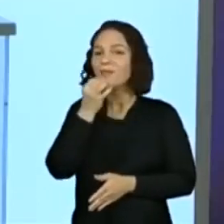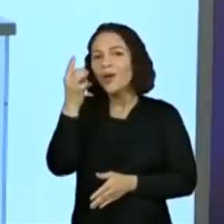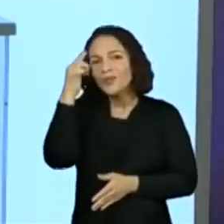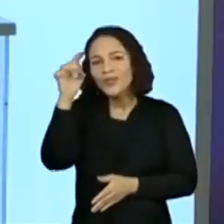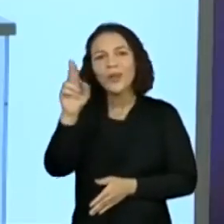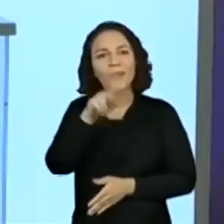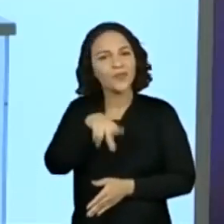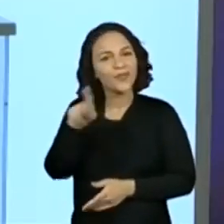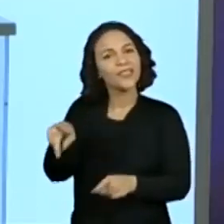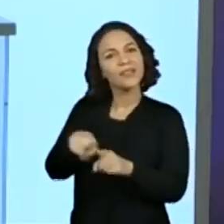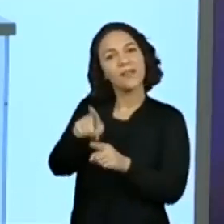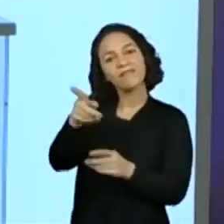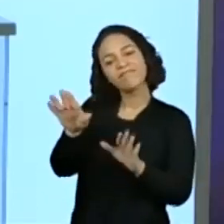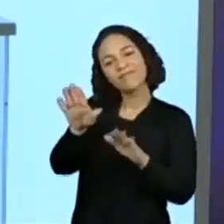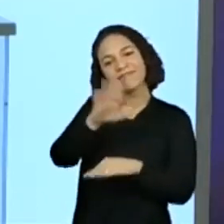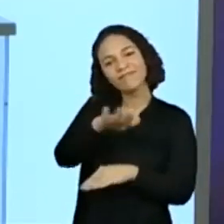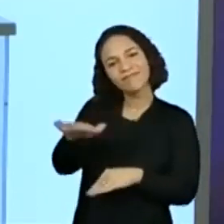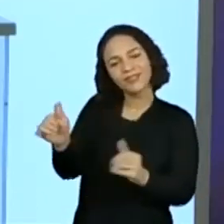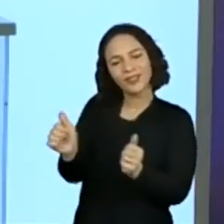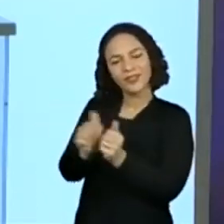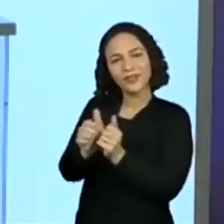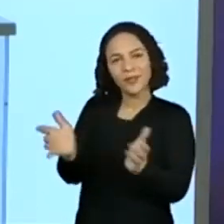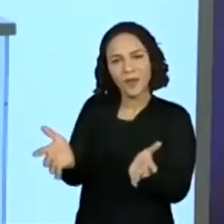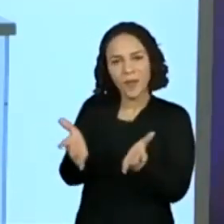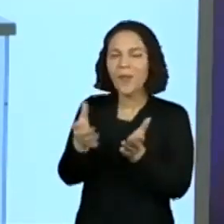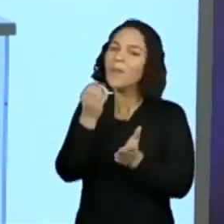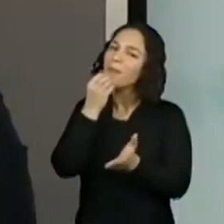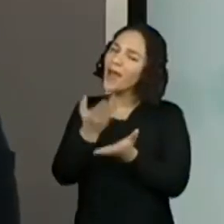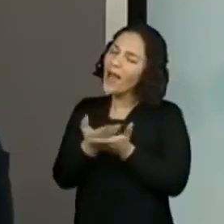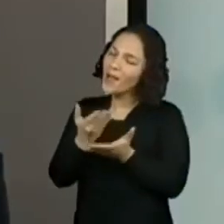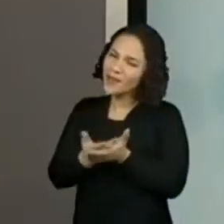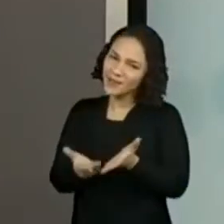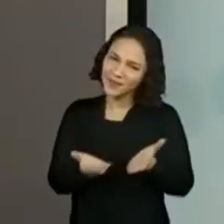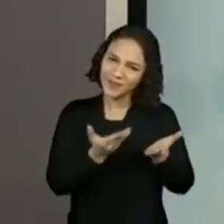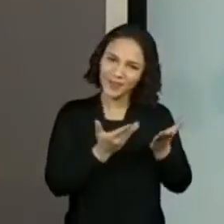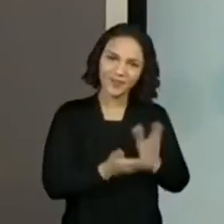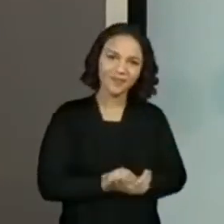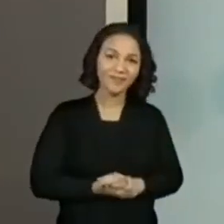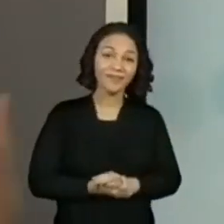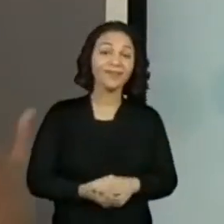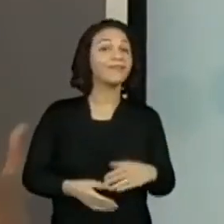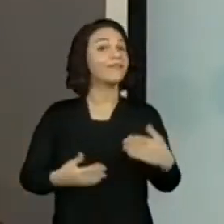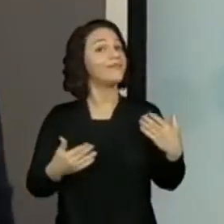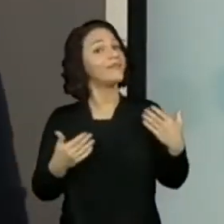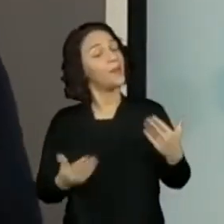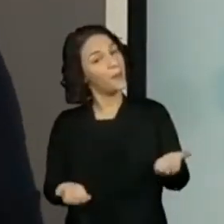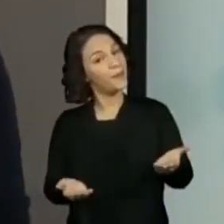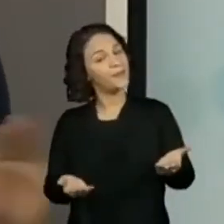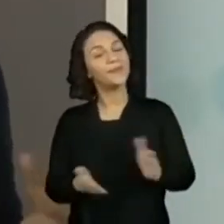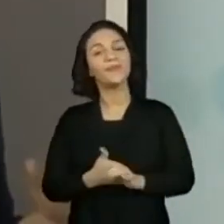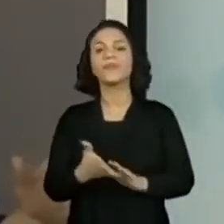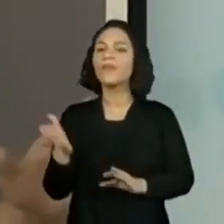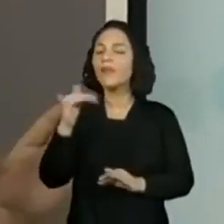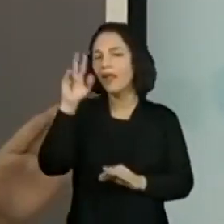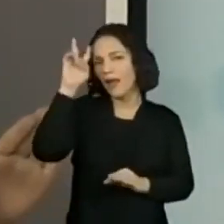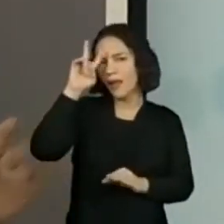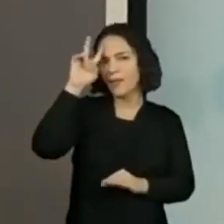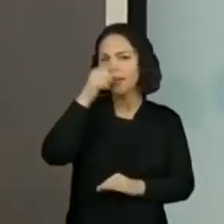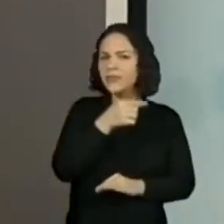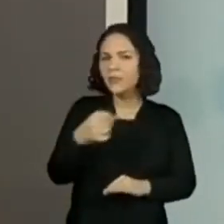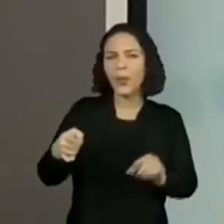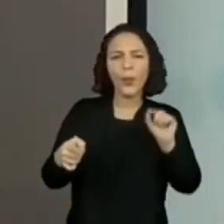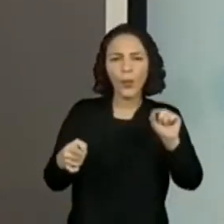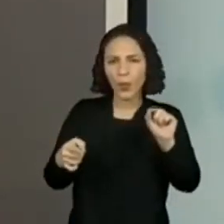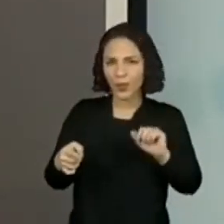Bom dia para você que está aí do ladinho dos nossos pequenos. Professora Kelly, boa aula! Muito obrigada! Então, vamos só lembrar do que nós estamos fazendo essa